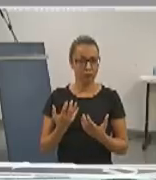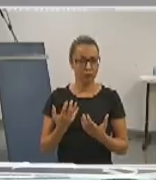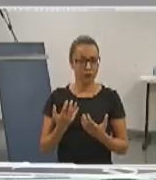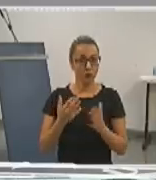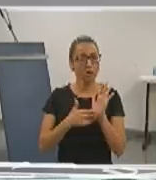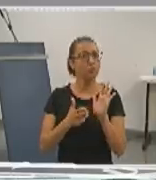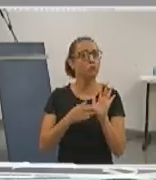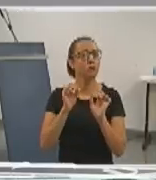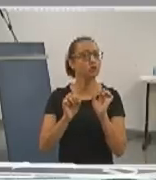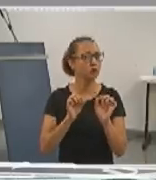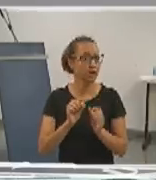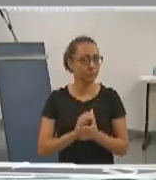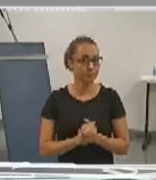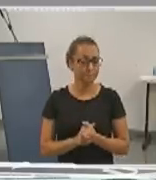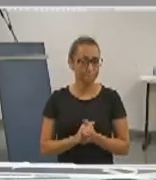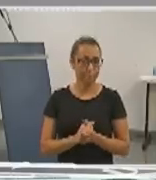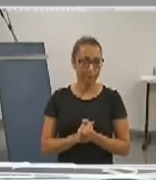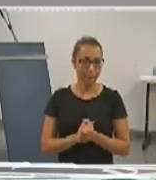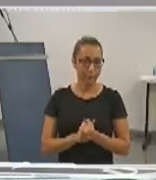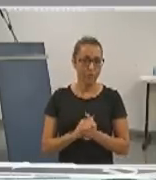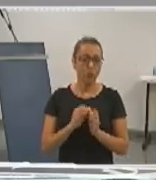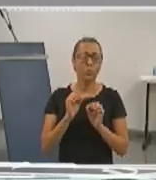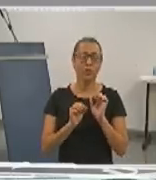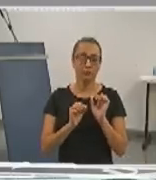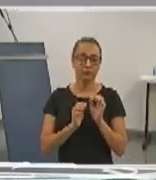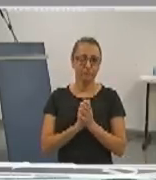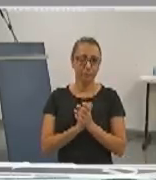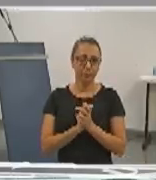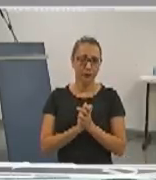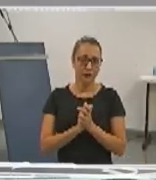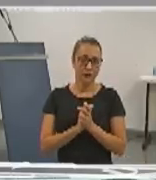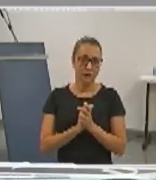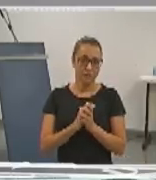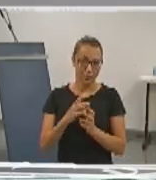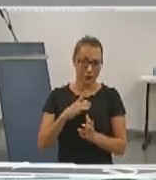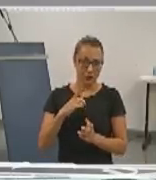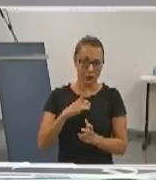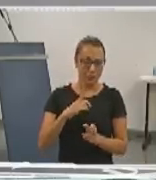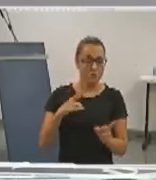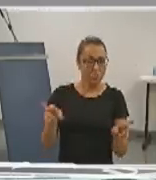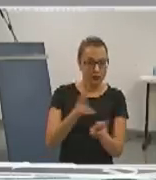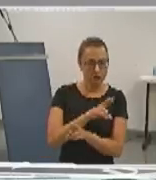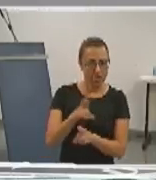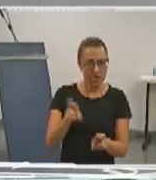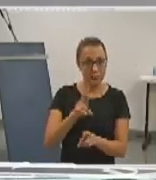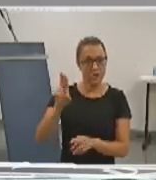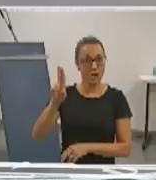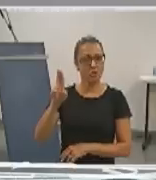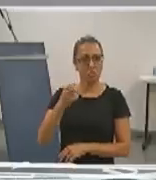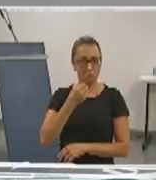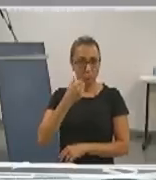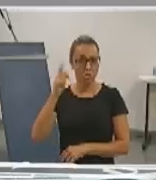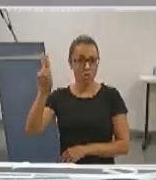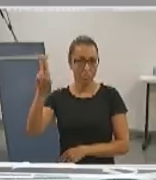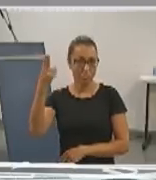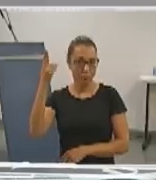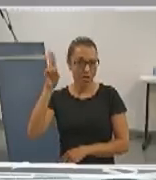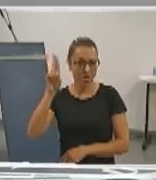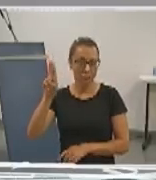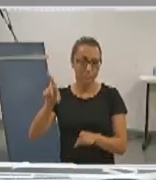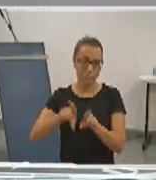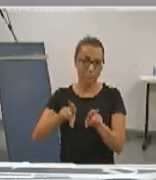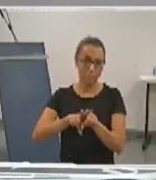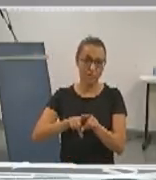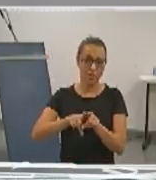propomos? O que propomos? Estreitar nossa relação com a EBSER, para o HU. Estreitar nossa relação com a EBSER